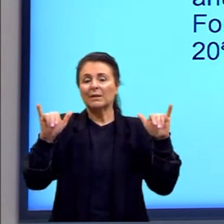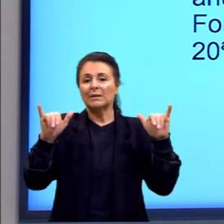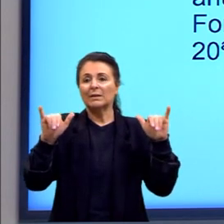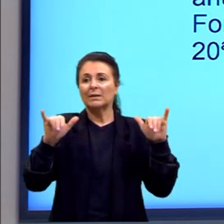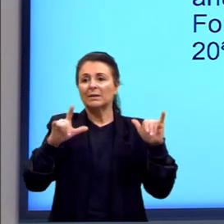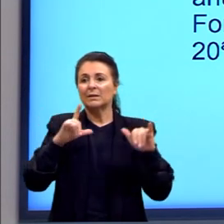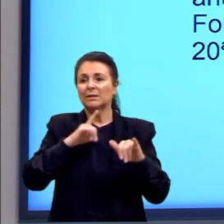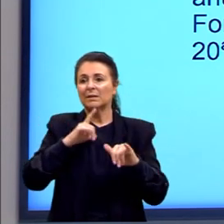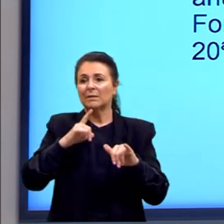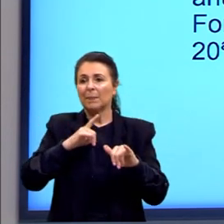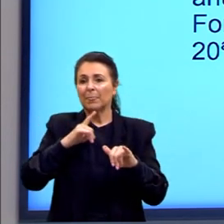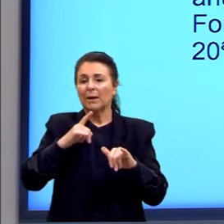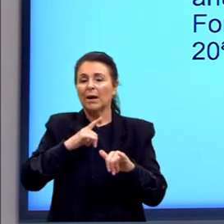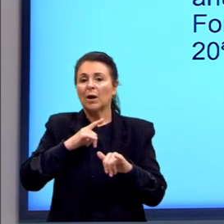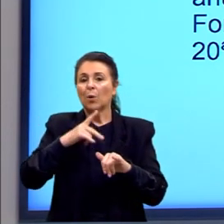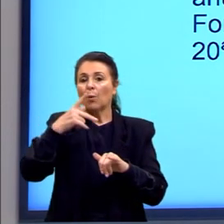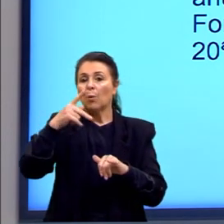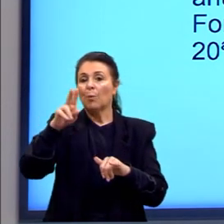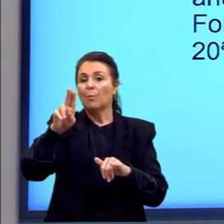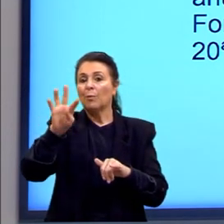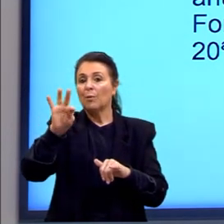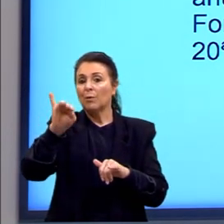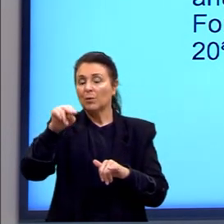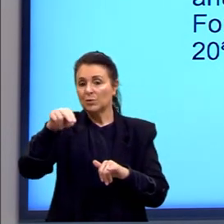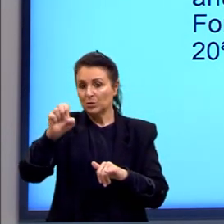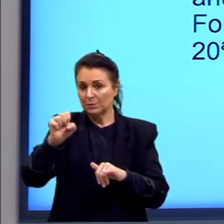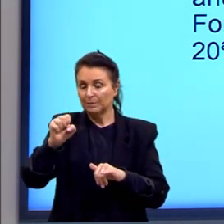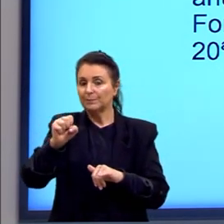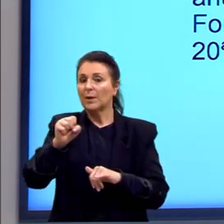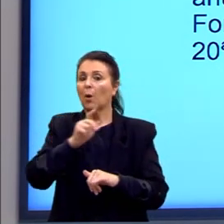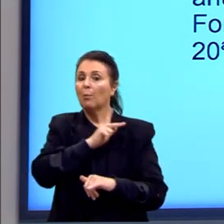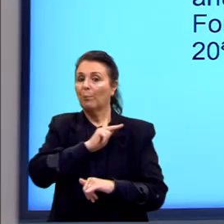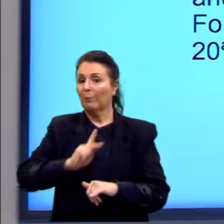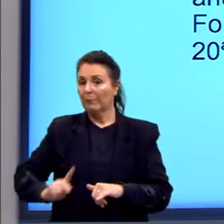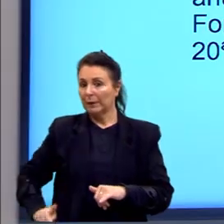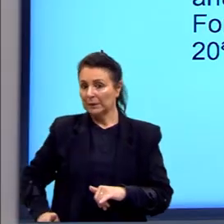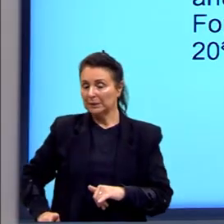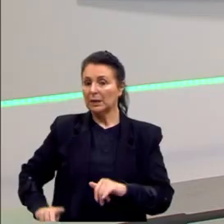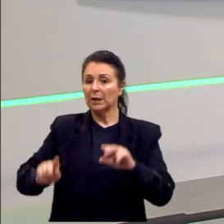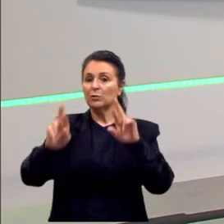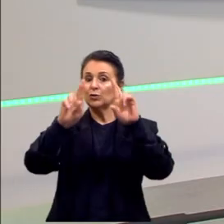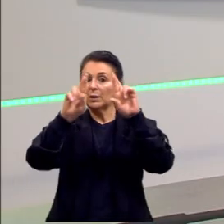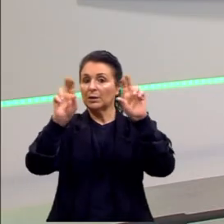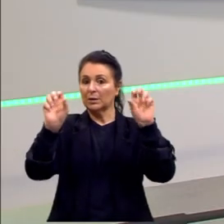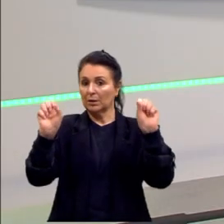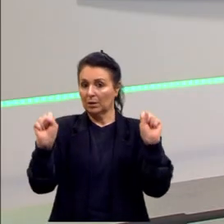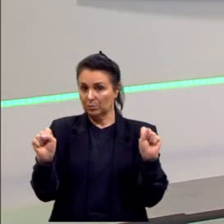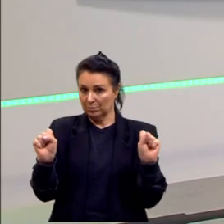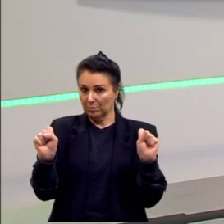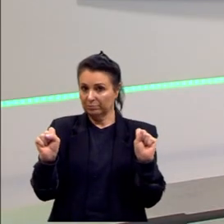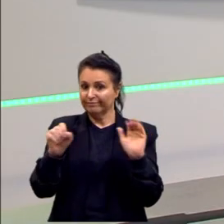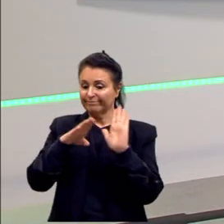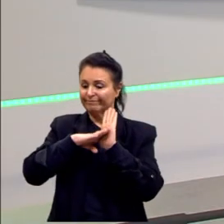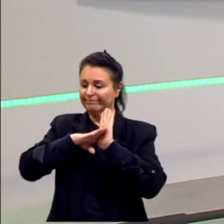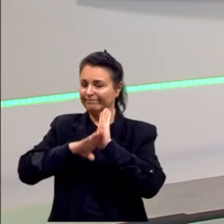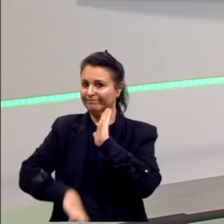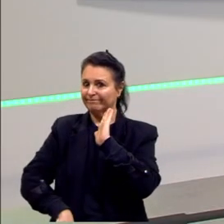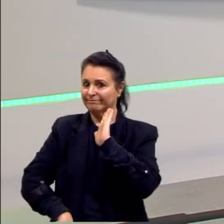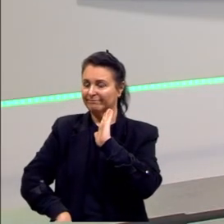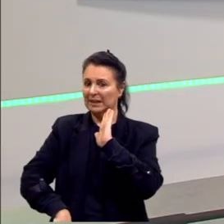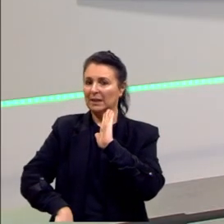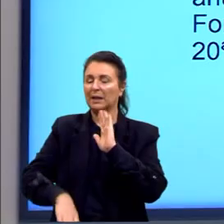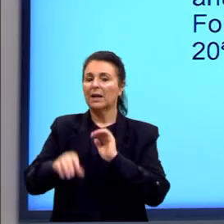desbanca Obama na lista dos mais poderosos da Forbes. Lembrando que essa é uma notícia antiga. Ela não é atual.